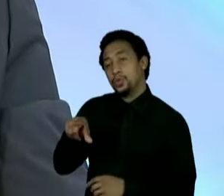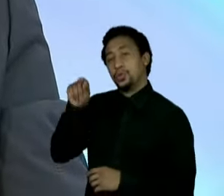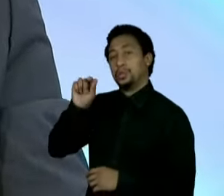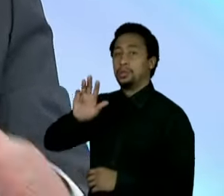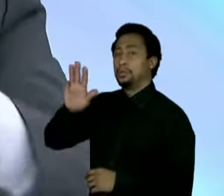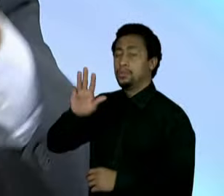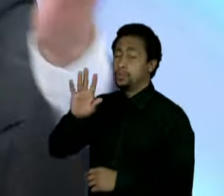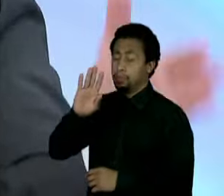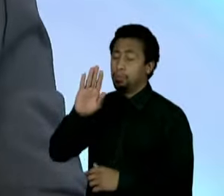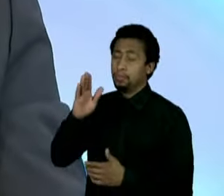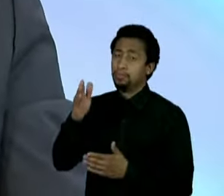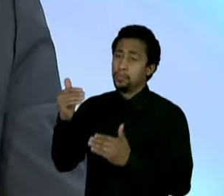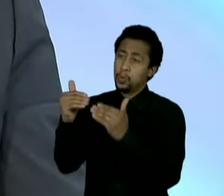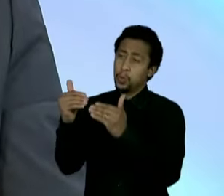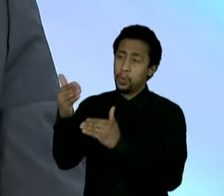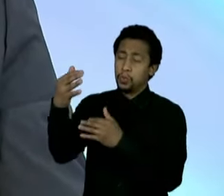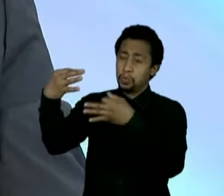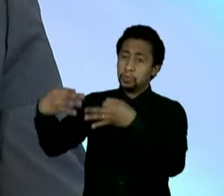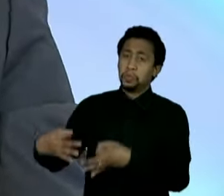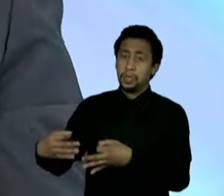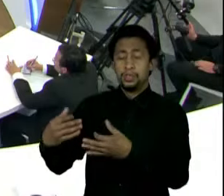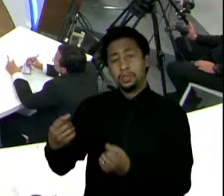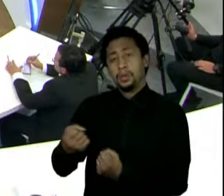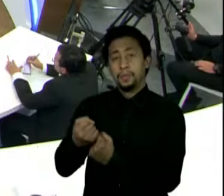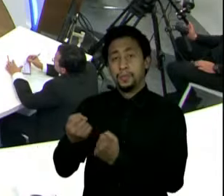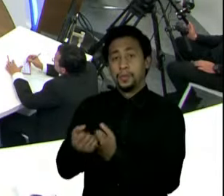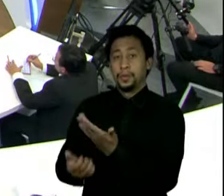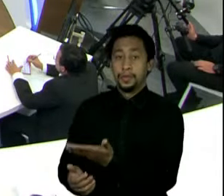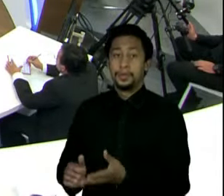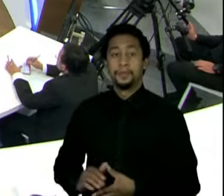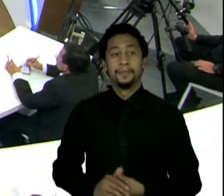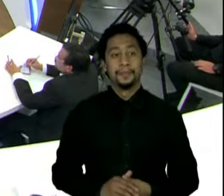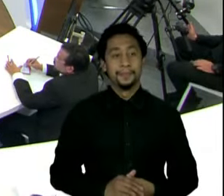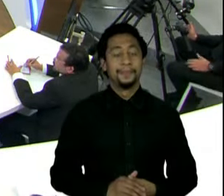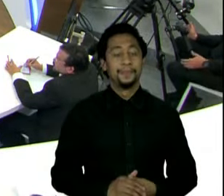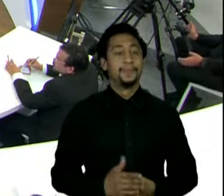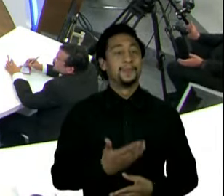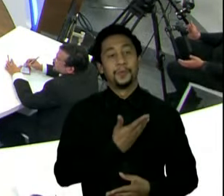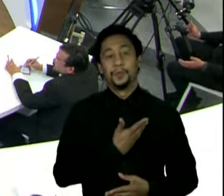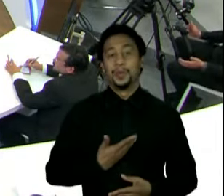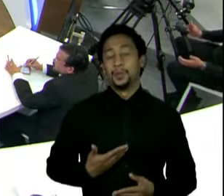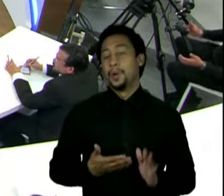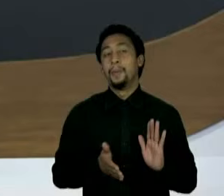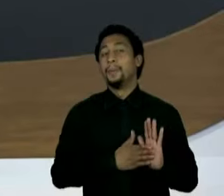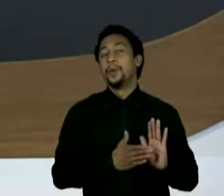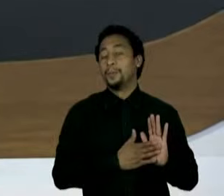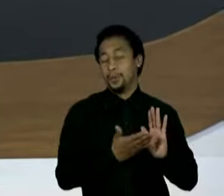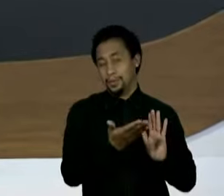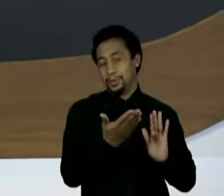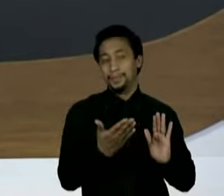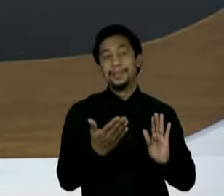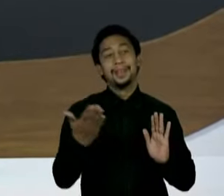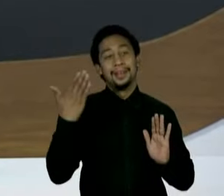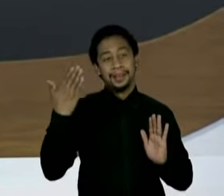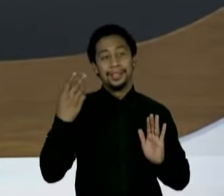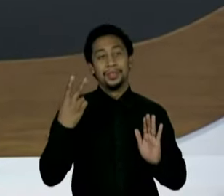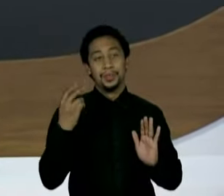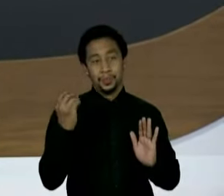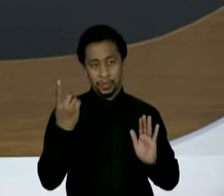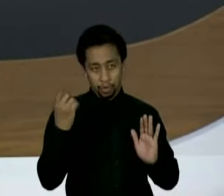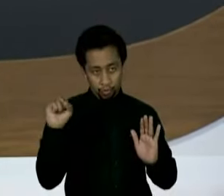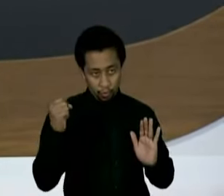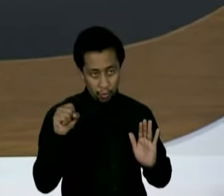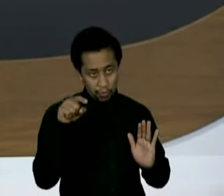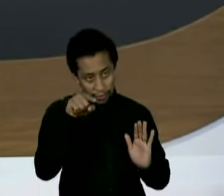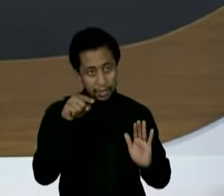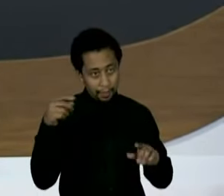corretamente e é isso que a gente tem apostado. Governador, a esse propósito, quando o senhor esteve aqui em 2018, no Roda Viva do primeiro turno,